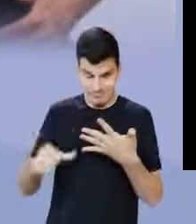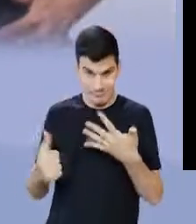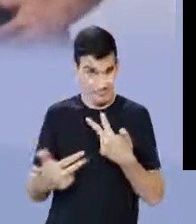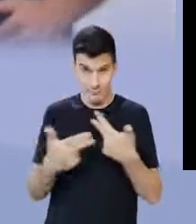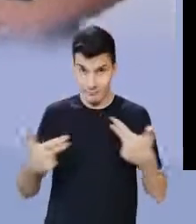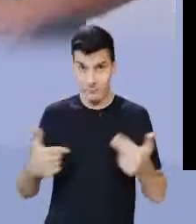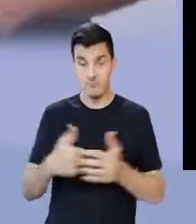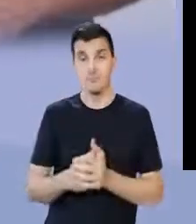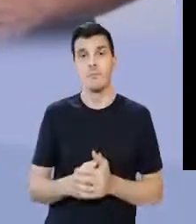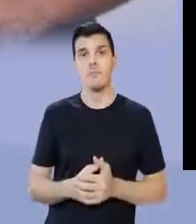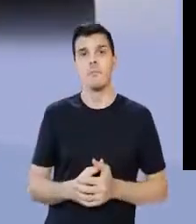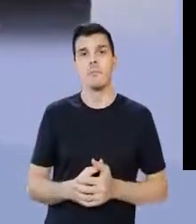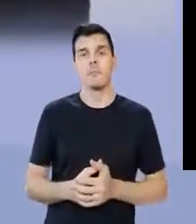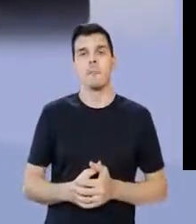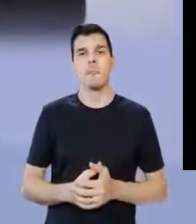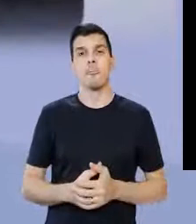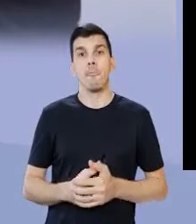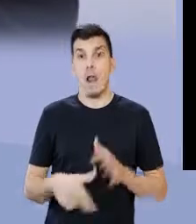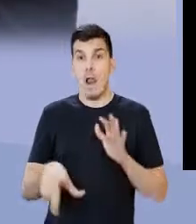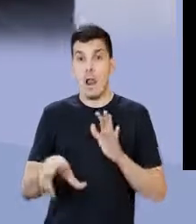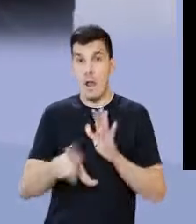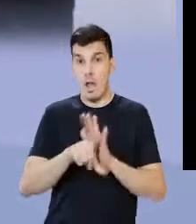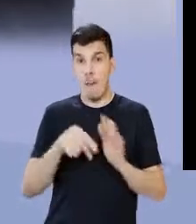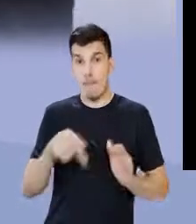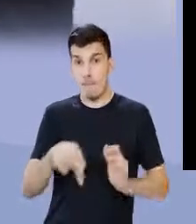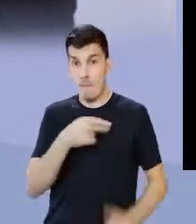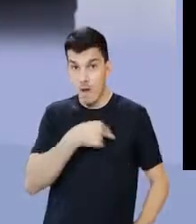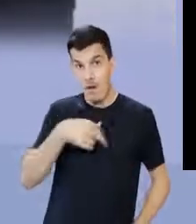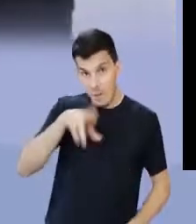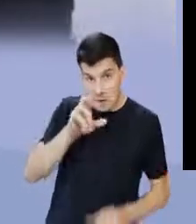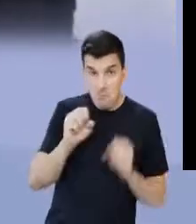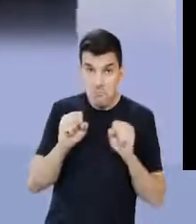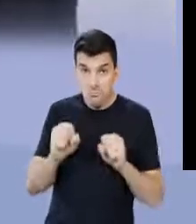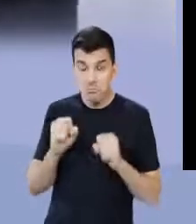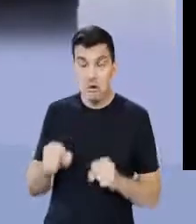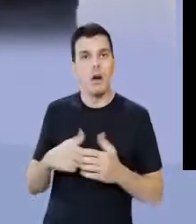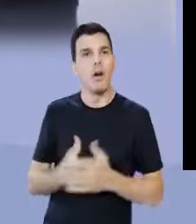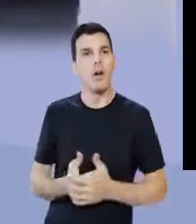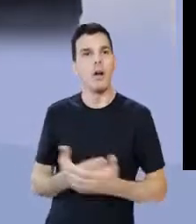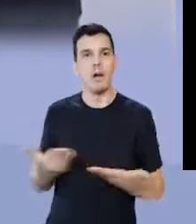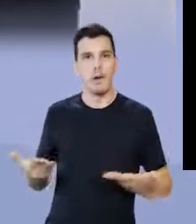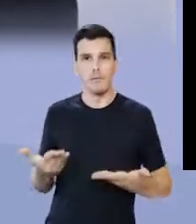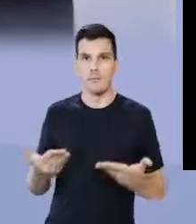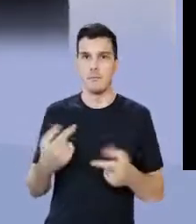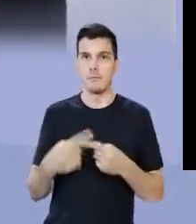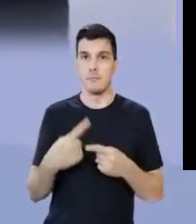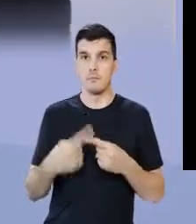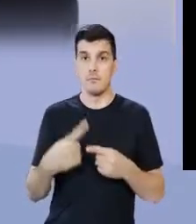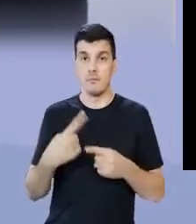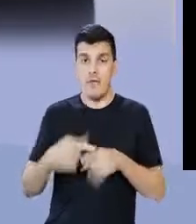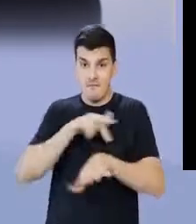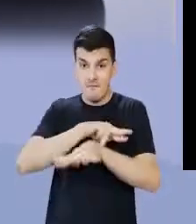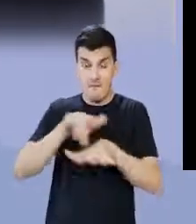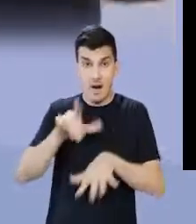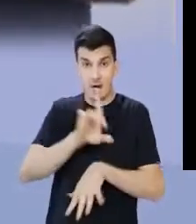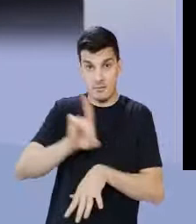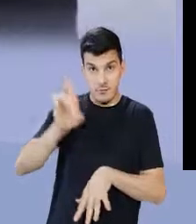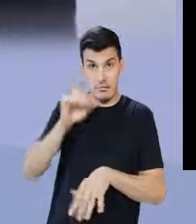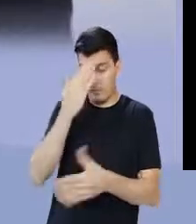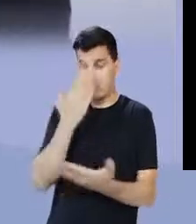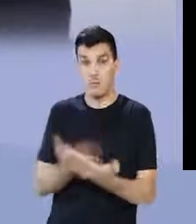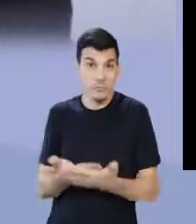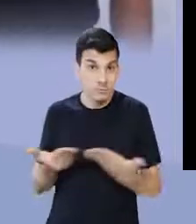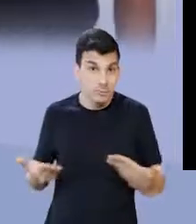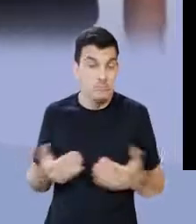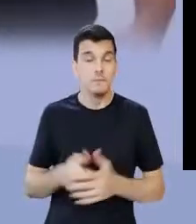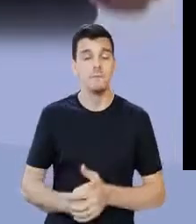lei do casamento, lei orgulho, aquela lei da religião. Agora, o plebeão podia também ter seu culto religioso, até porque agora eles são politeístas